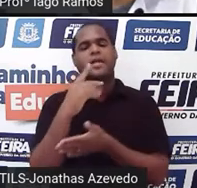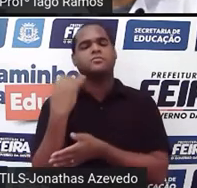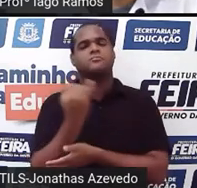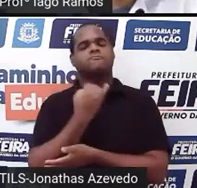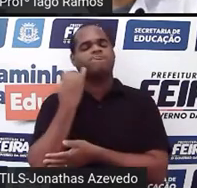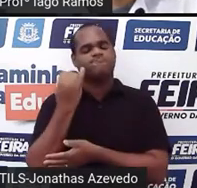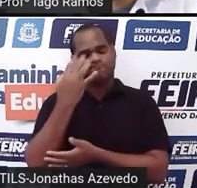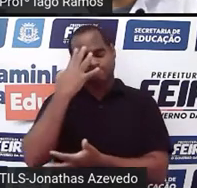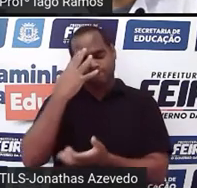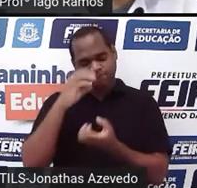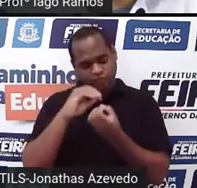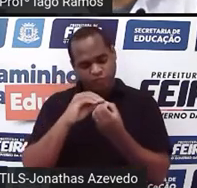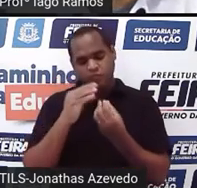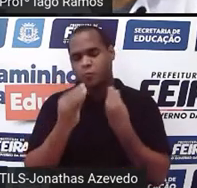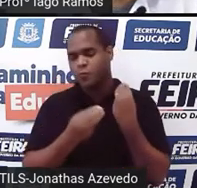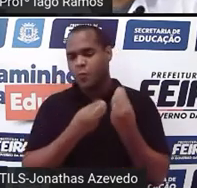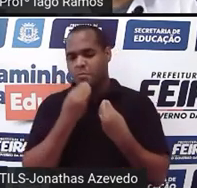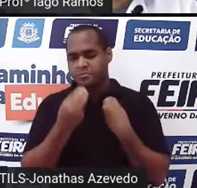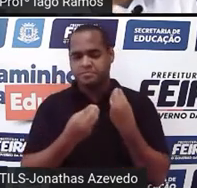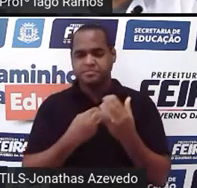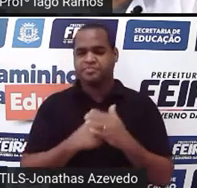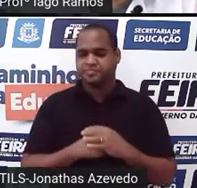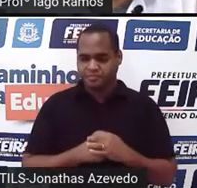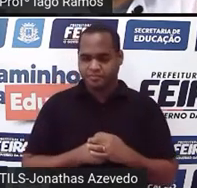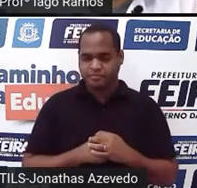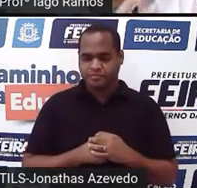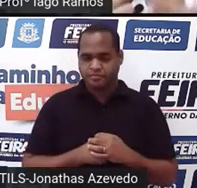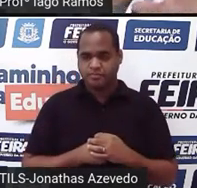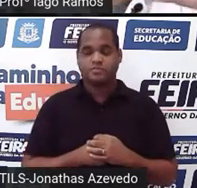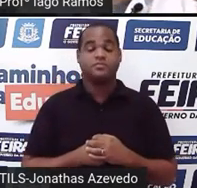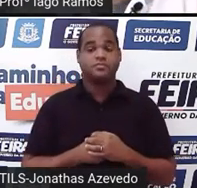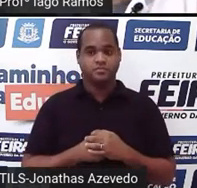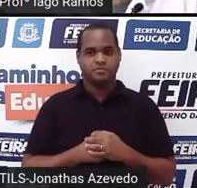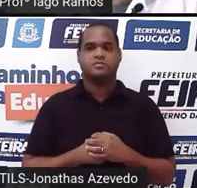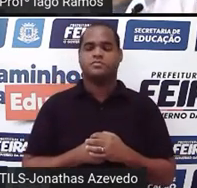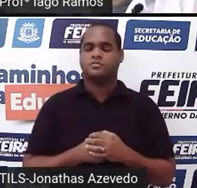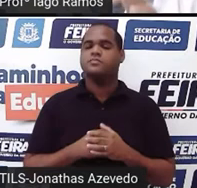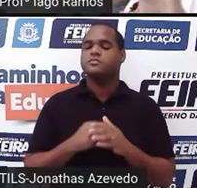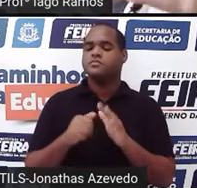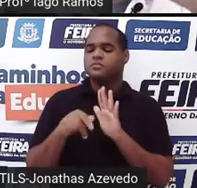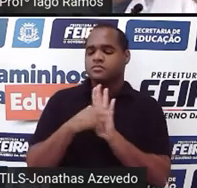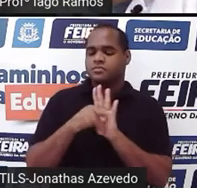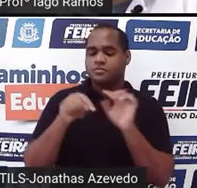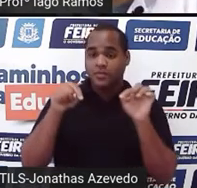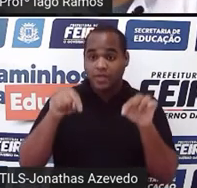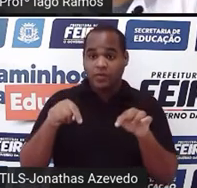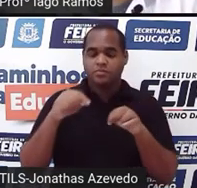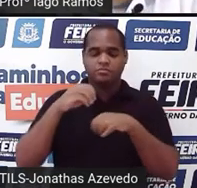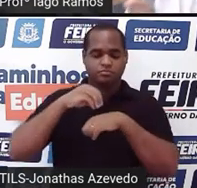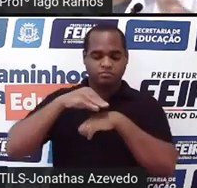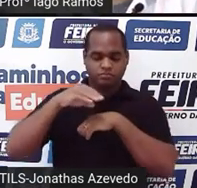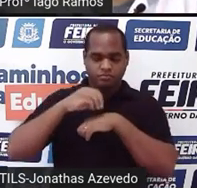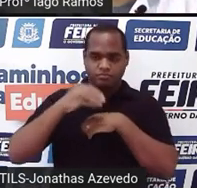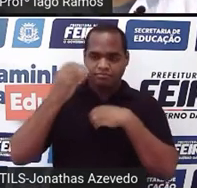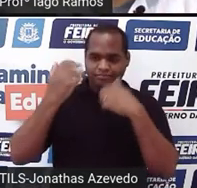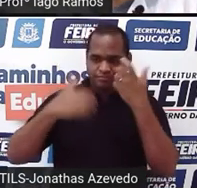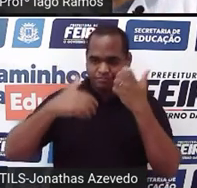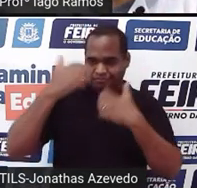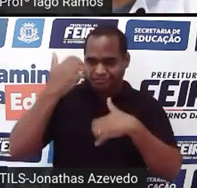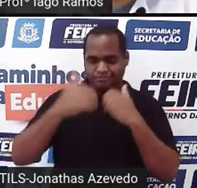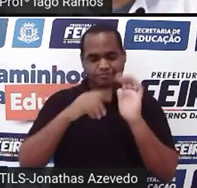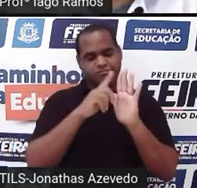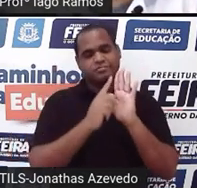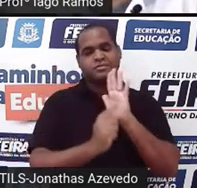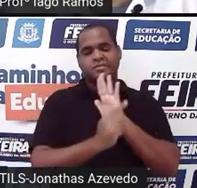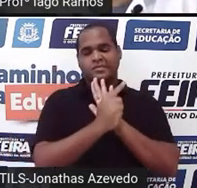eu entendi? Até essa parte que a gente fez aqui, né? Esse comentáriozinho aí sobre gráfico.